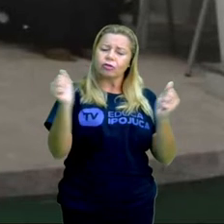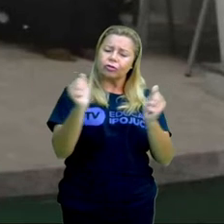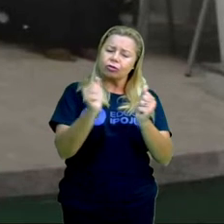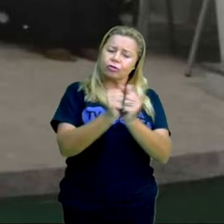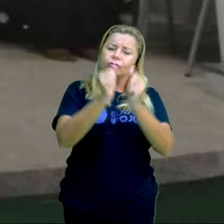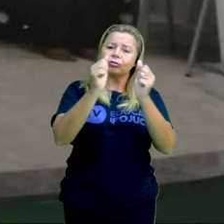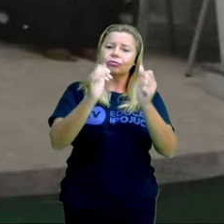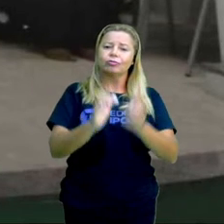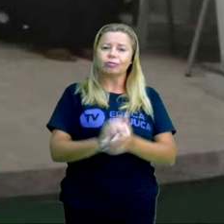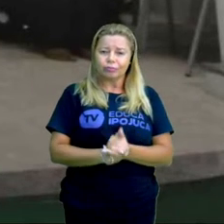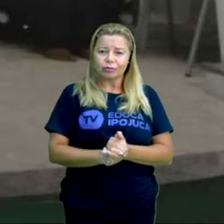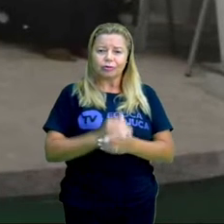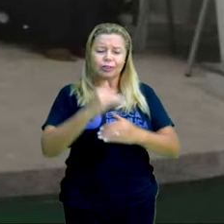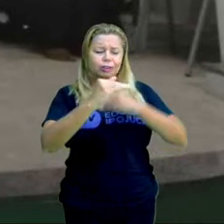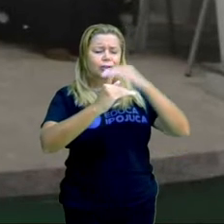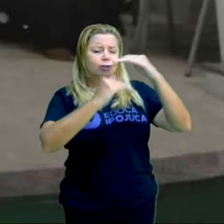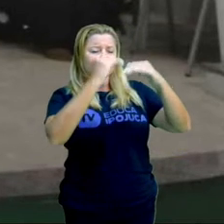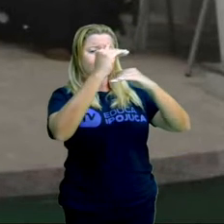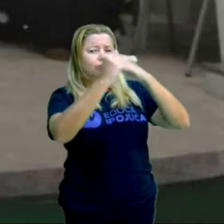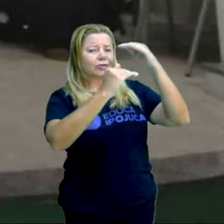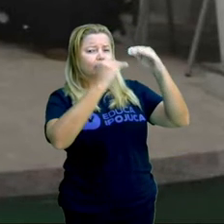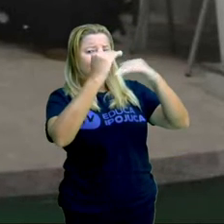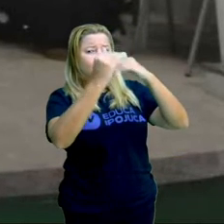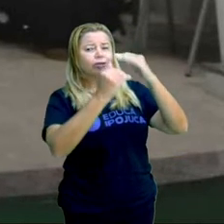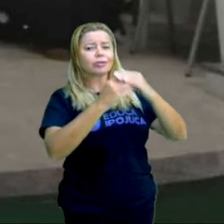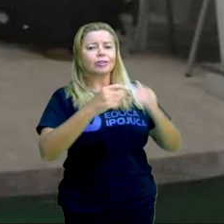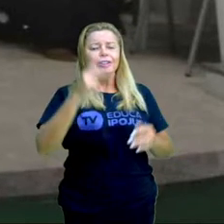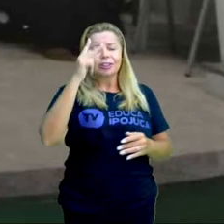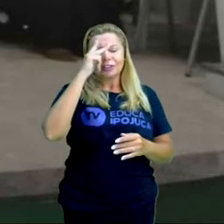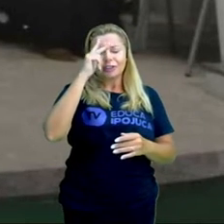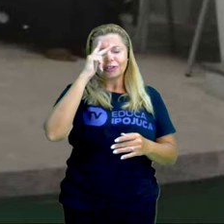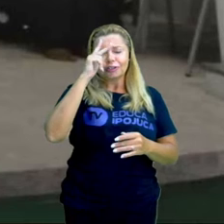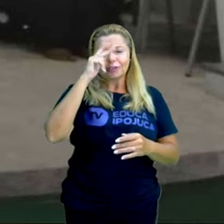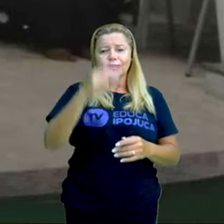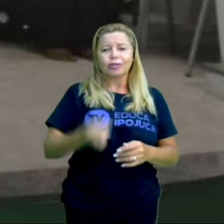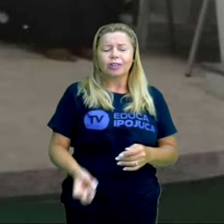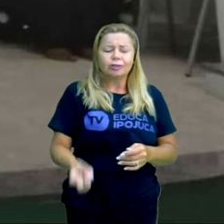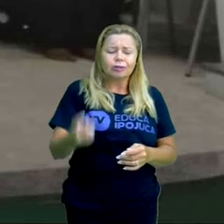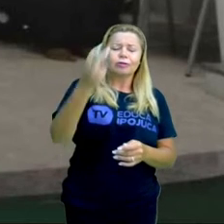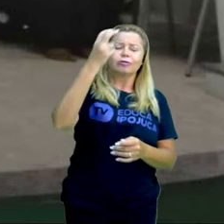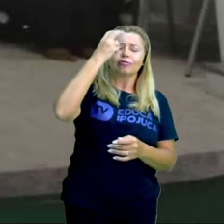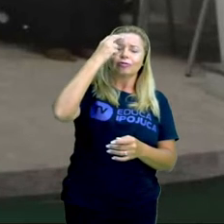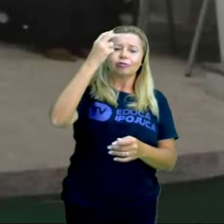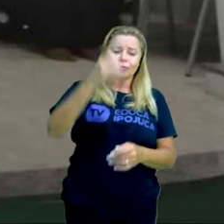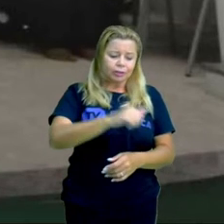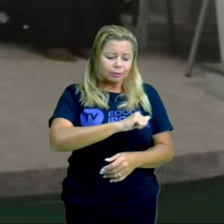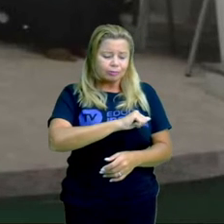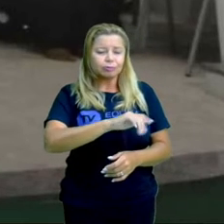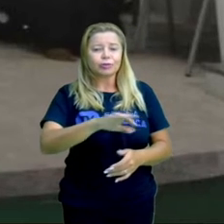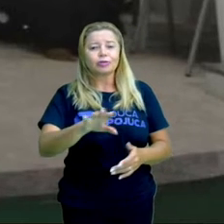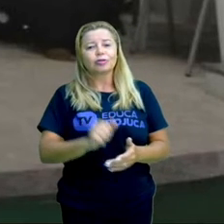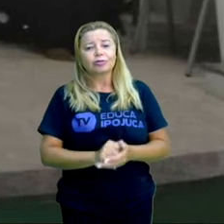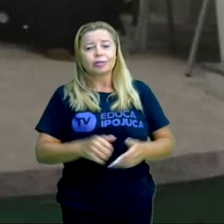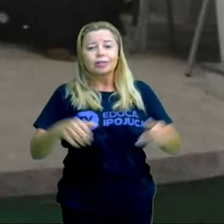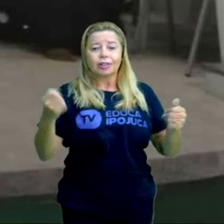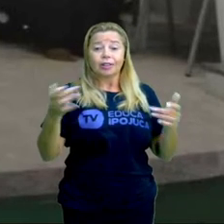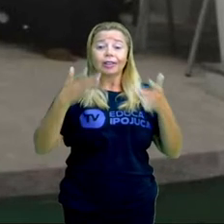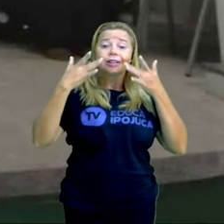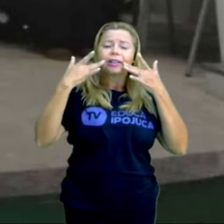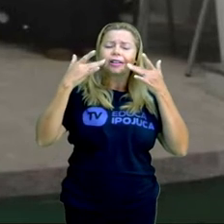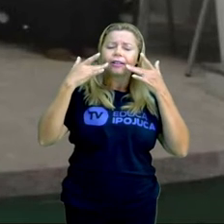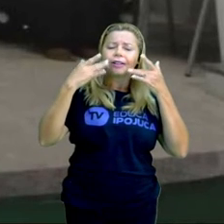participar e construir essa história da cultura hipojucana, e do teatro, da pintura, da